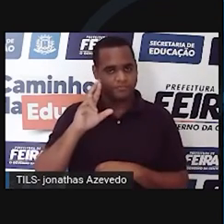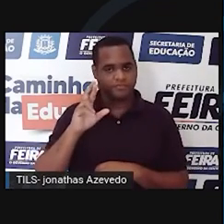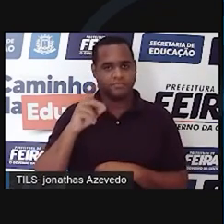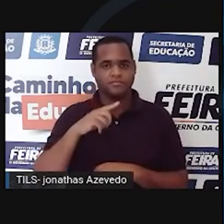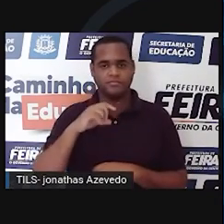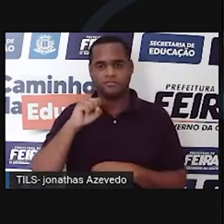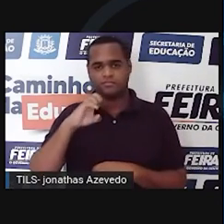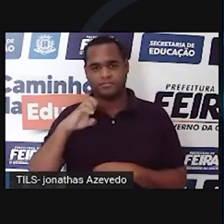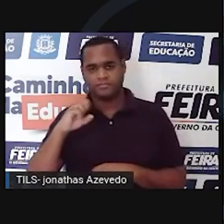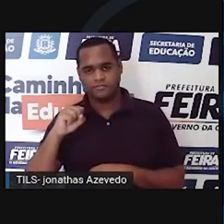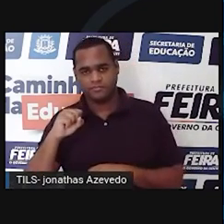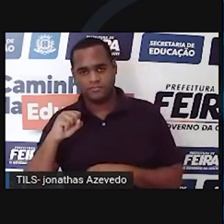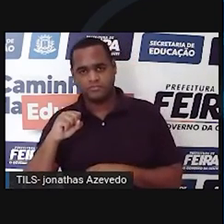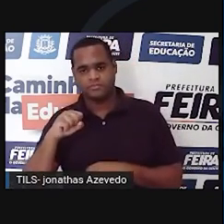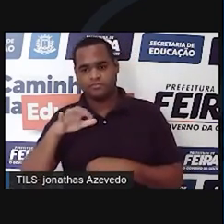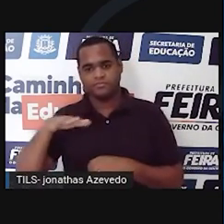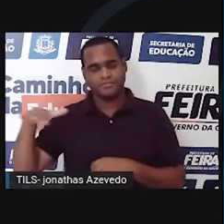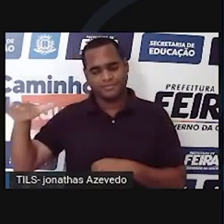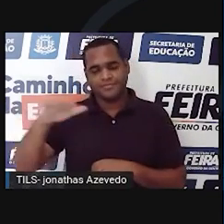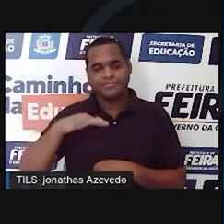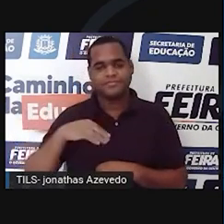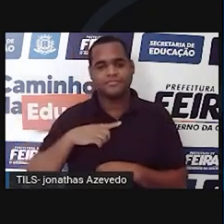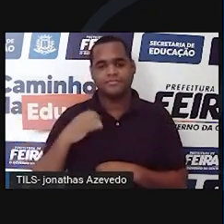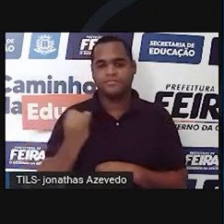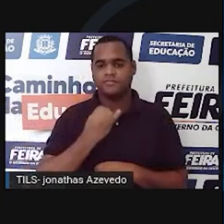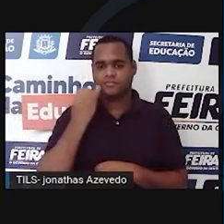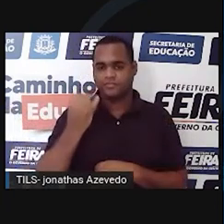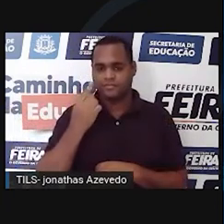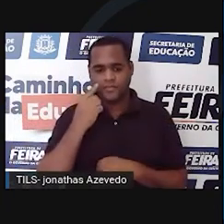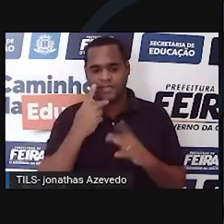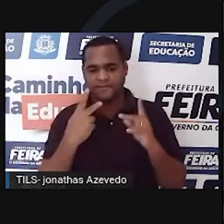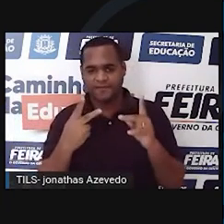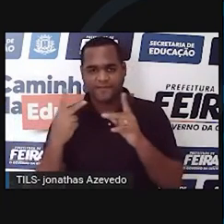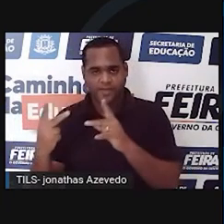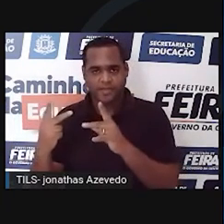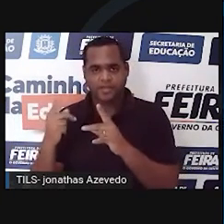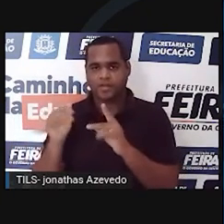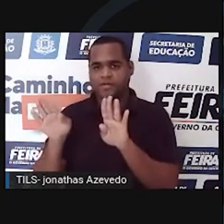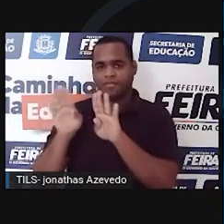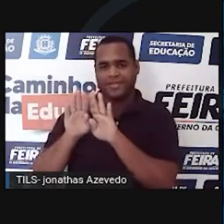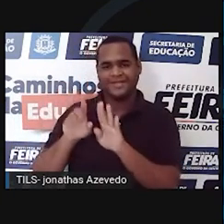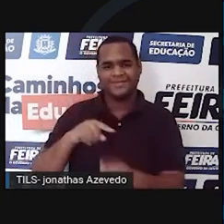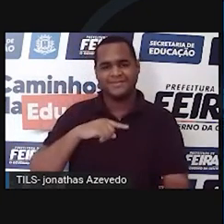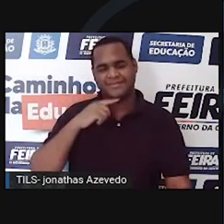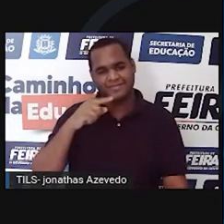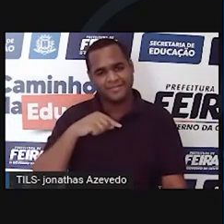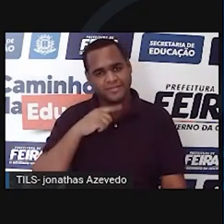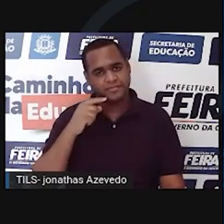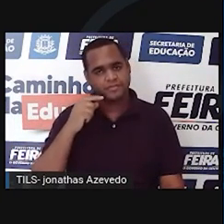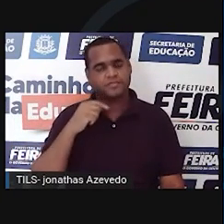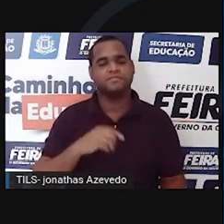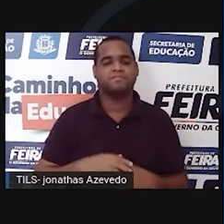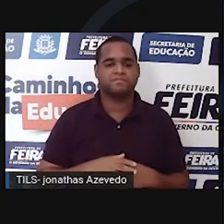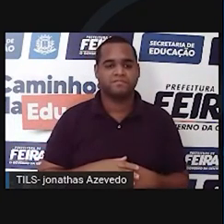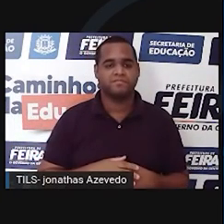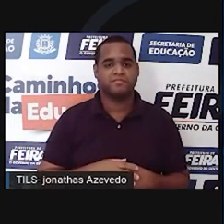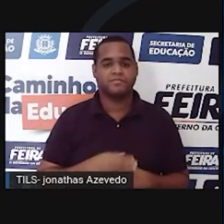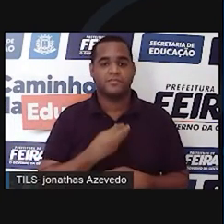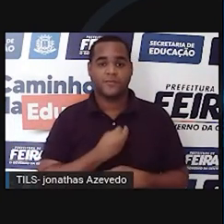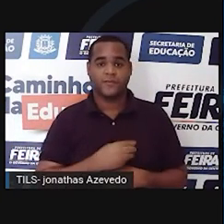complexo turístico da região ela sabe que não conseguirá fechar as contas. No momento em que a gente vive uma